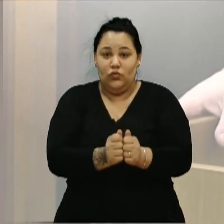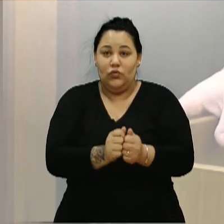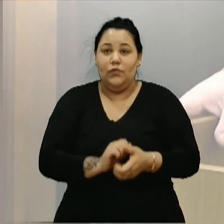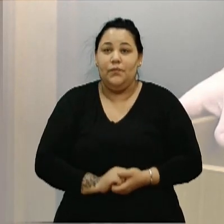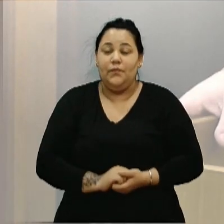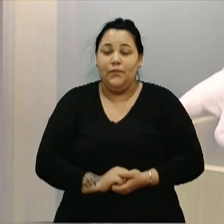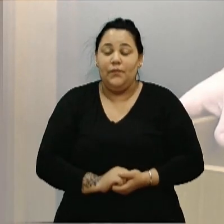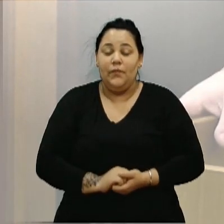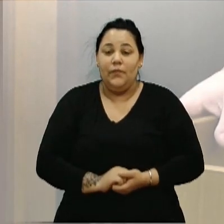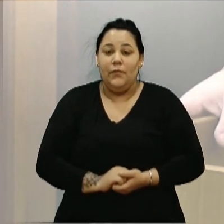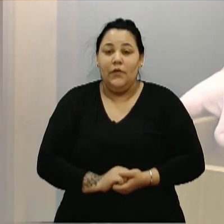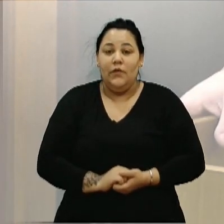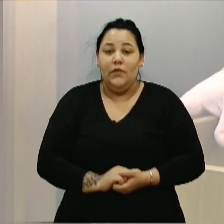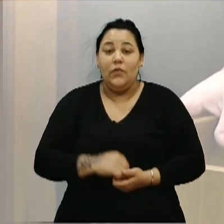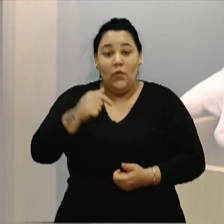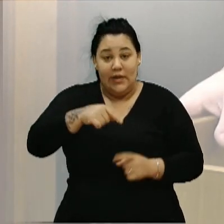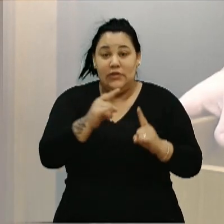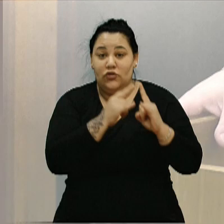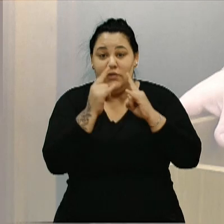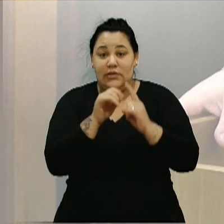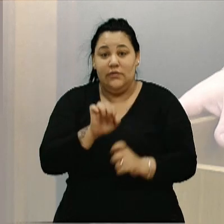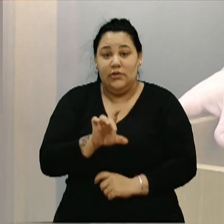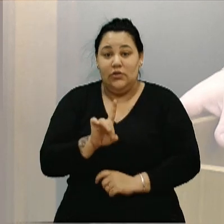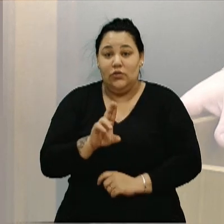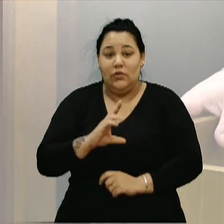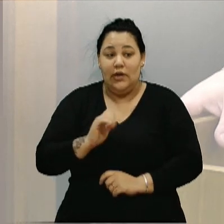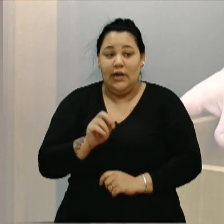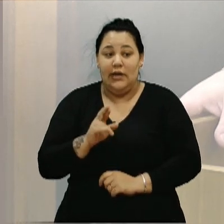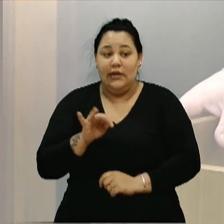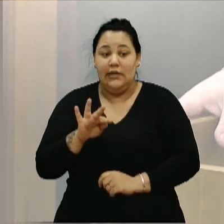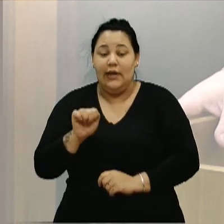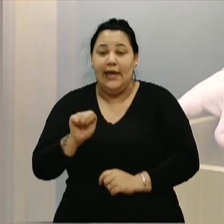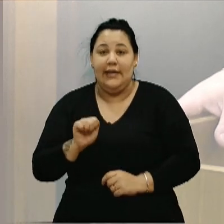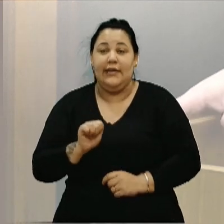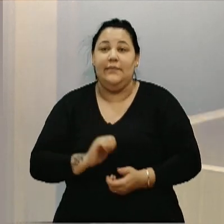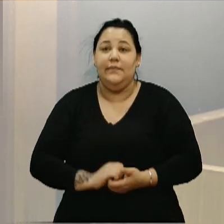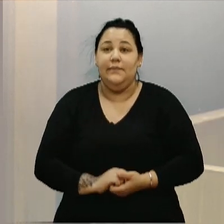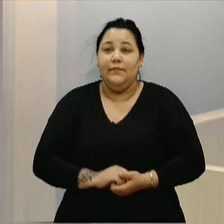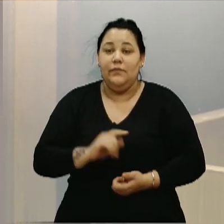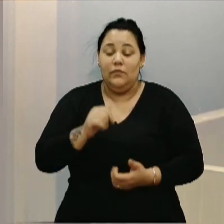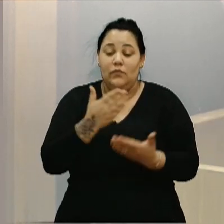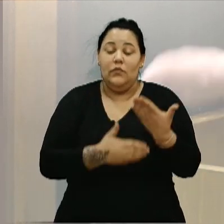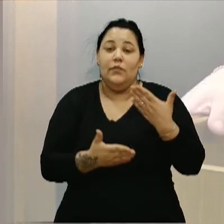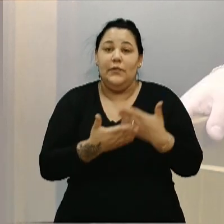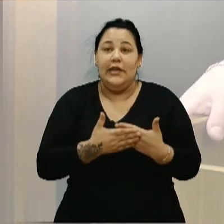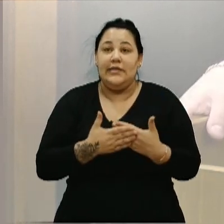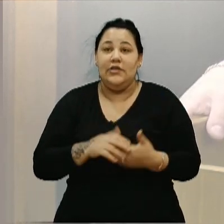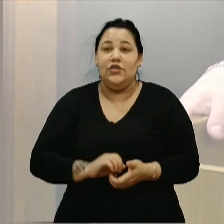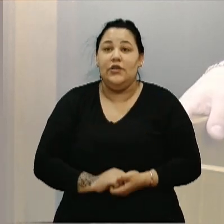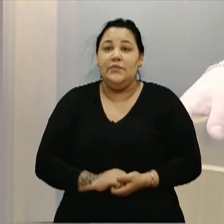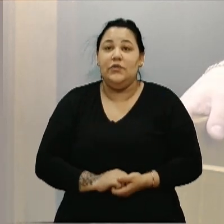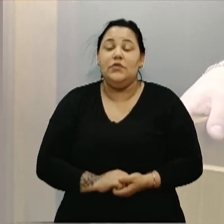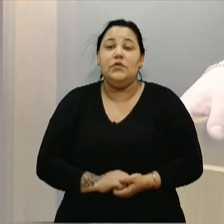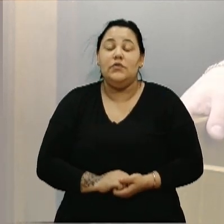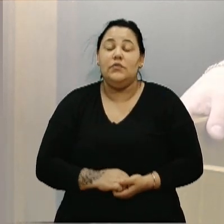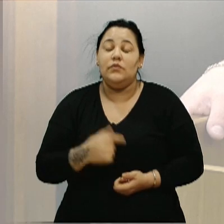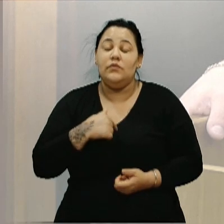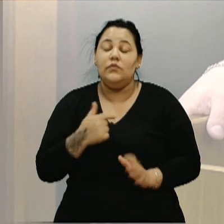com a Educaritá. E toda a história da Educaritá, que eu vou passar a ler agora,